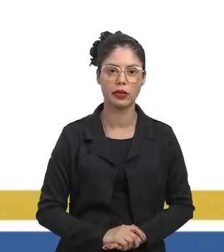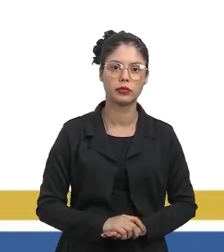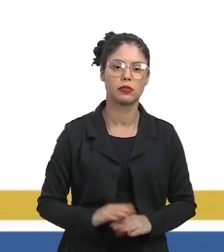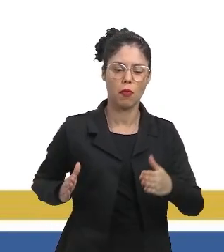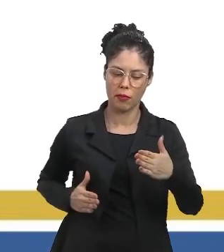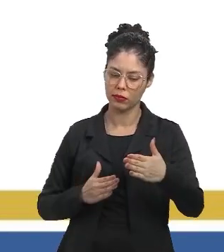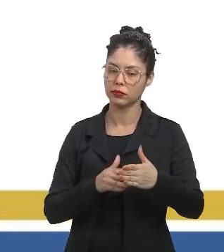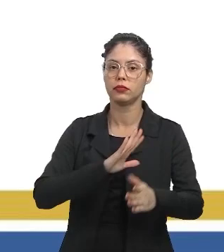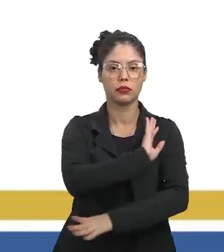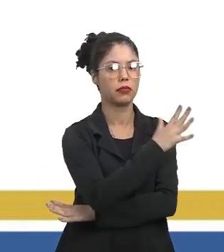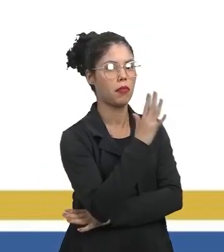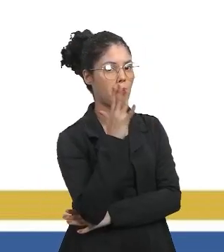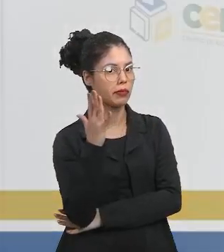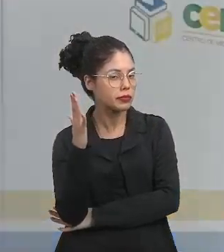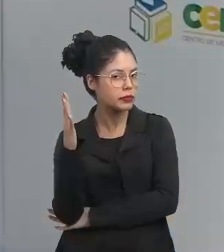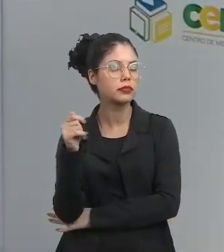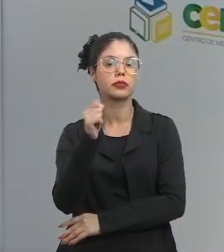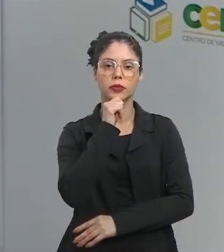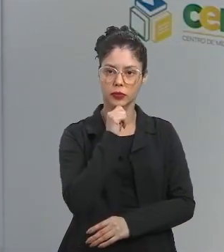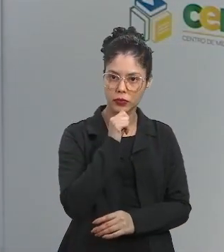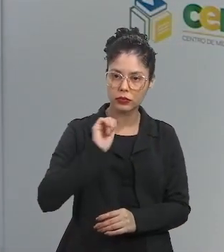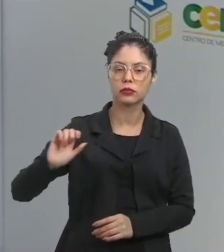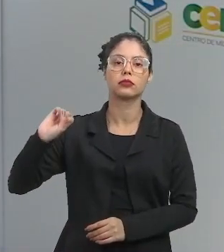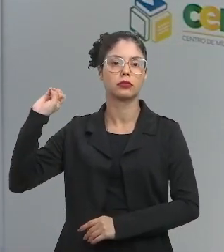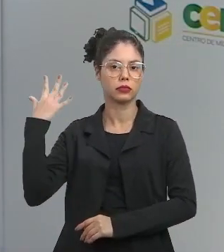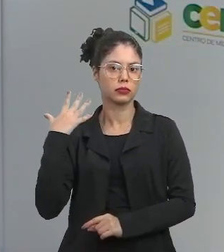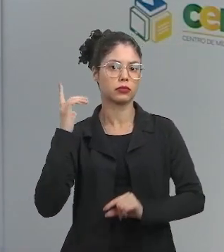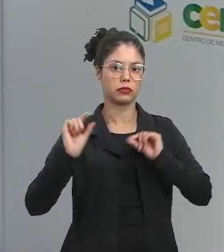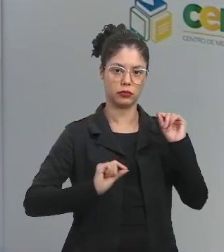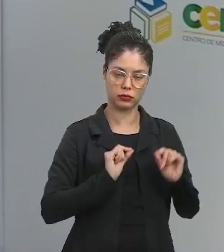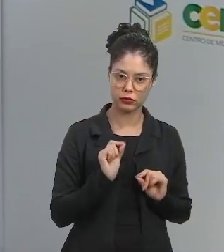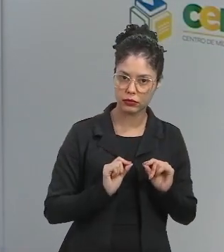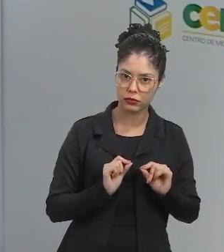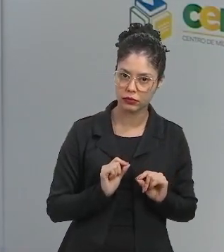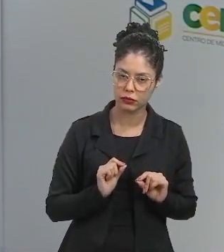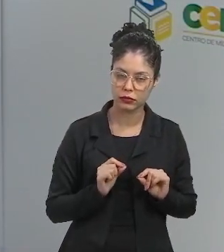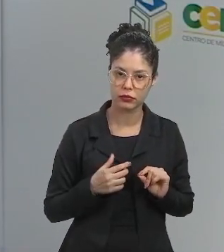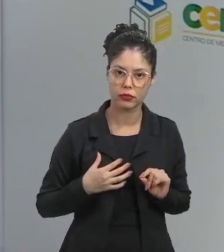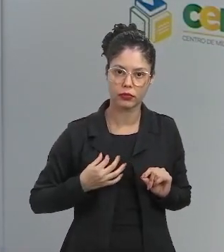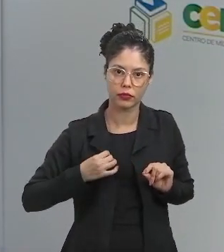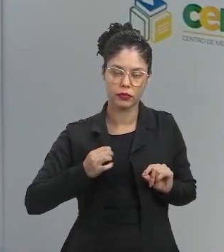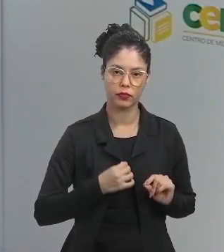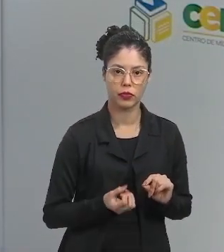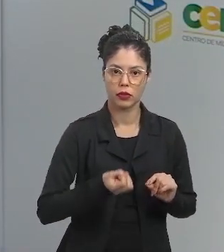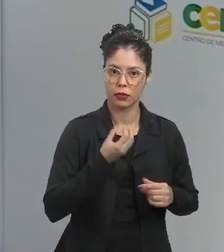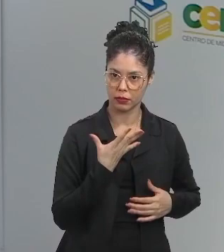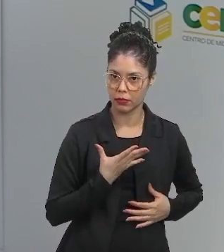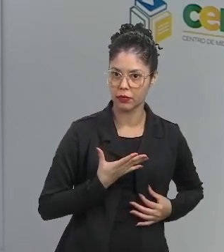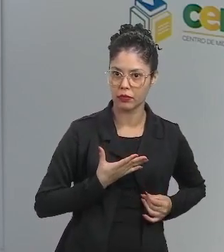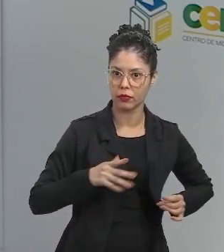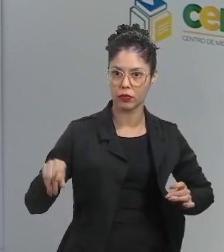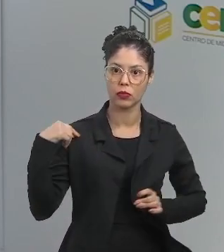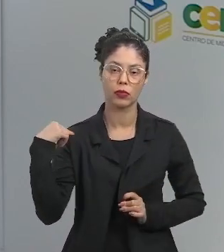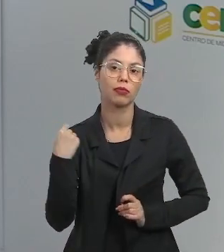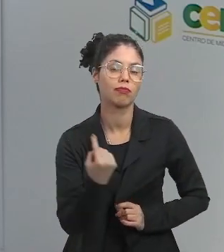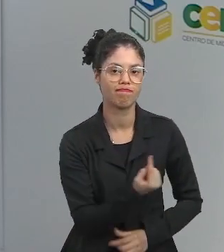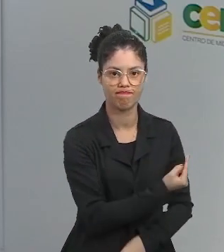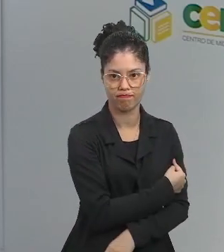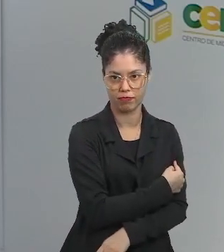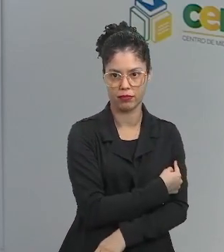impactos ambientais, eles ocorrem para um benefício nosso,